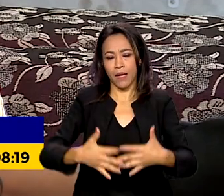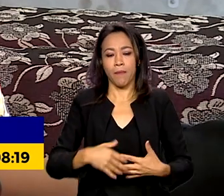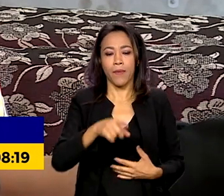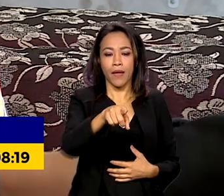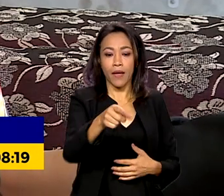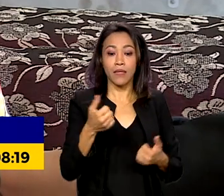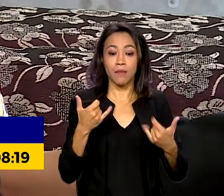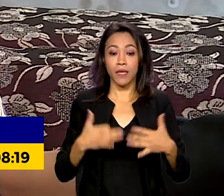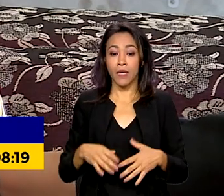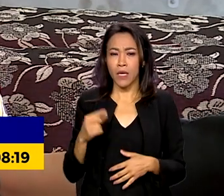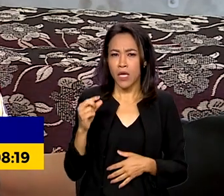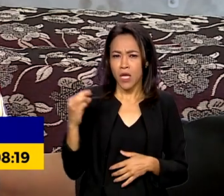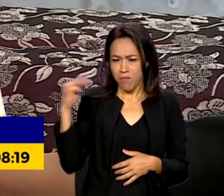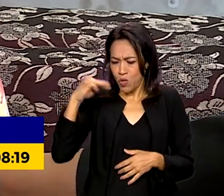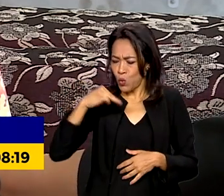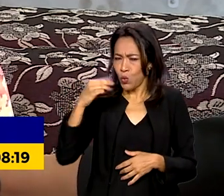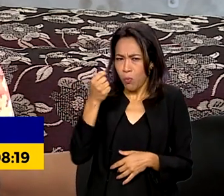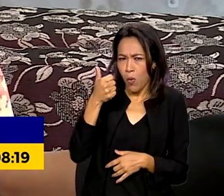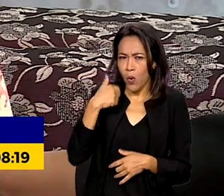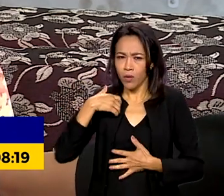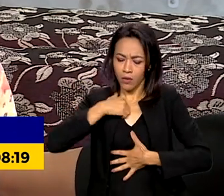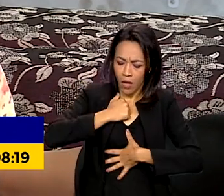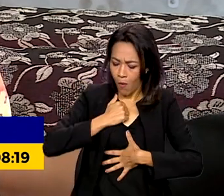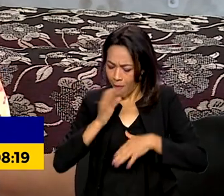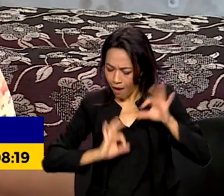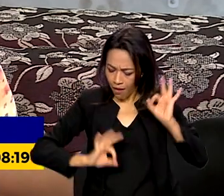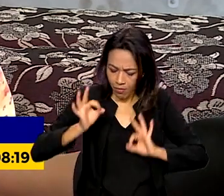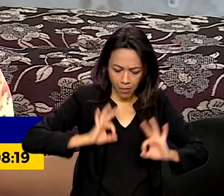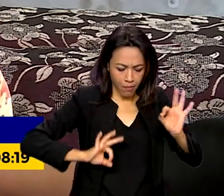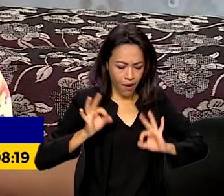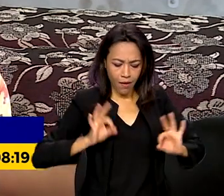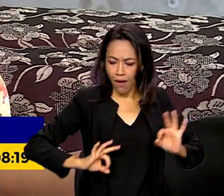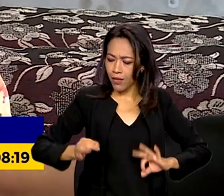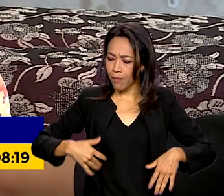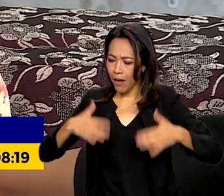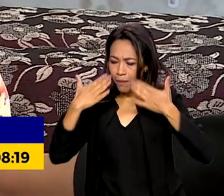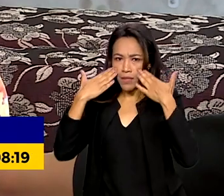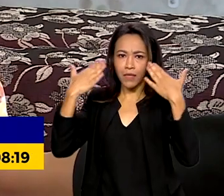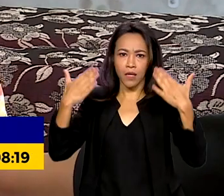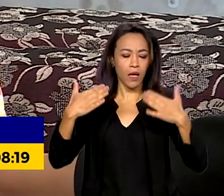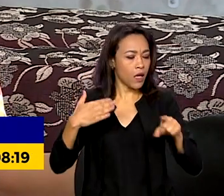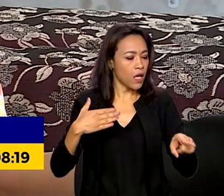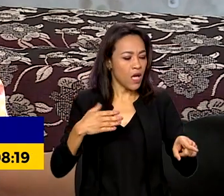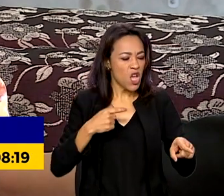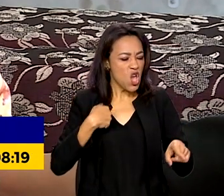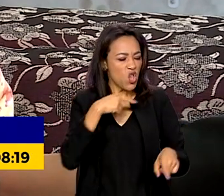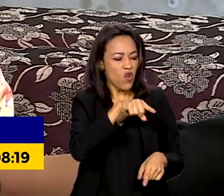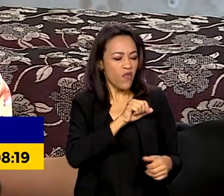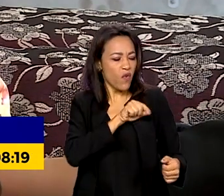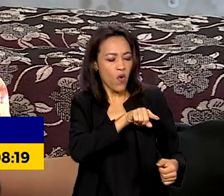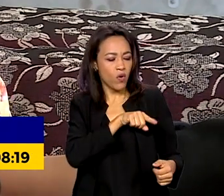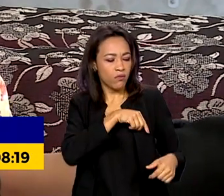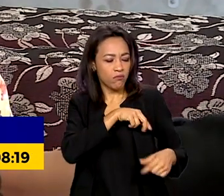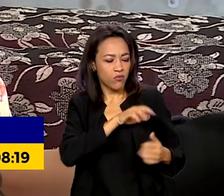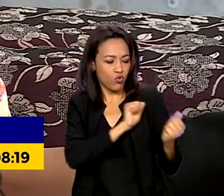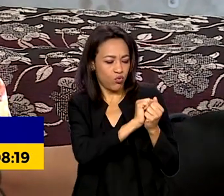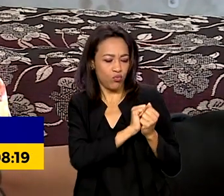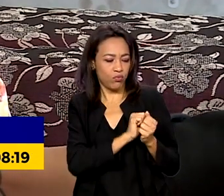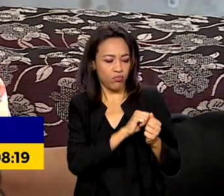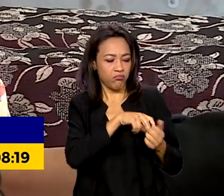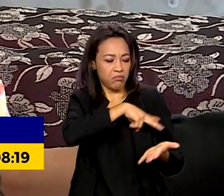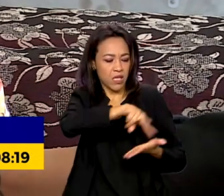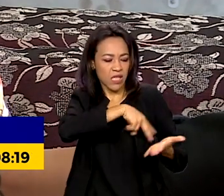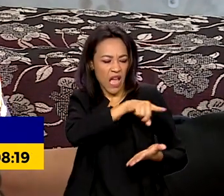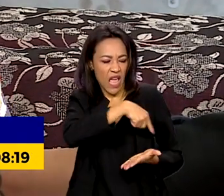antes de dançar, eu estou toda arrumada com minha família, já para presenciar, ele falou que vai dançar com ela porque ela é negra. E